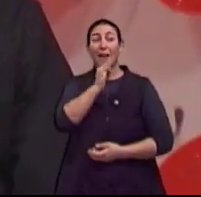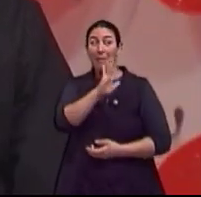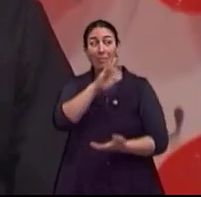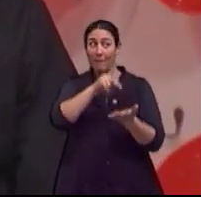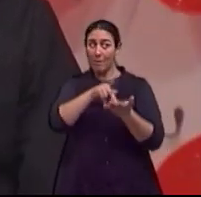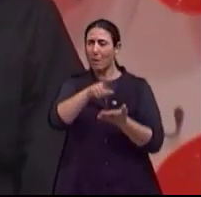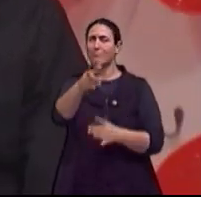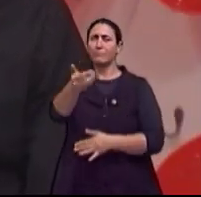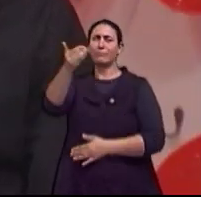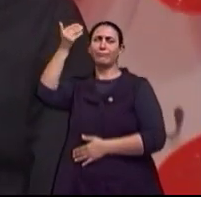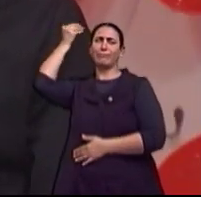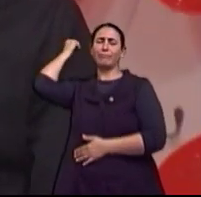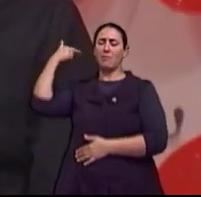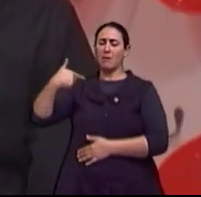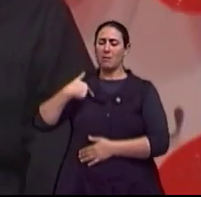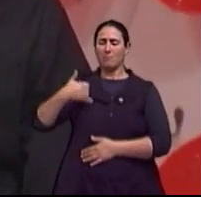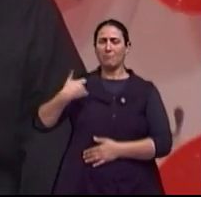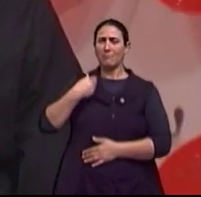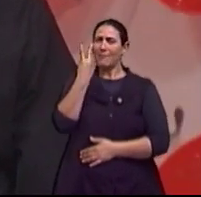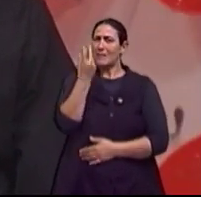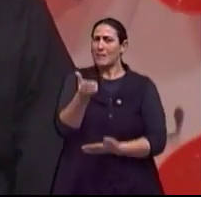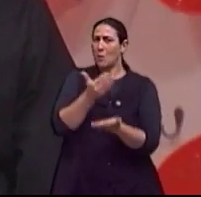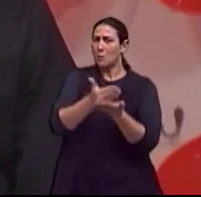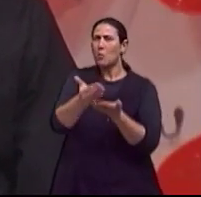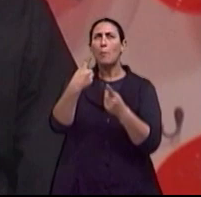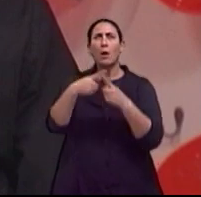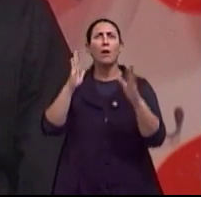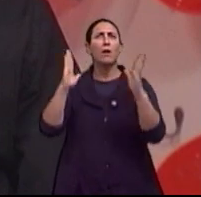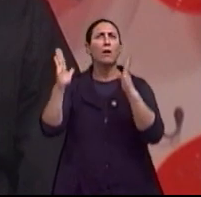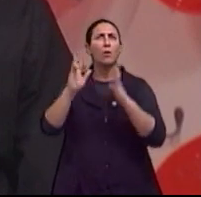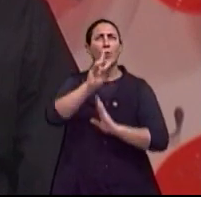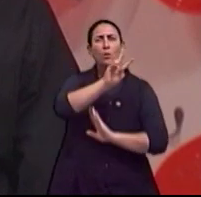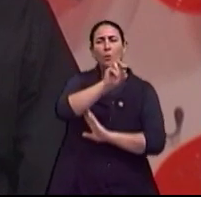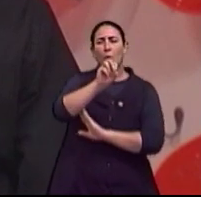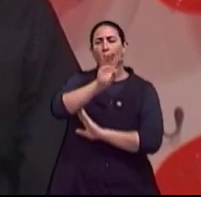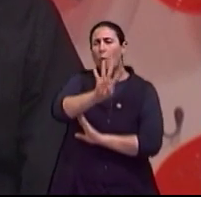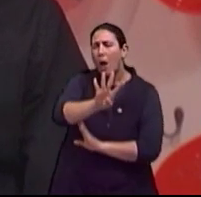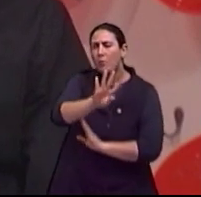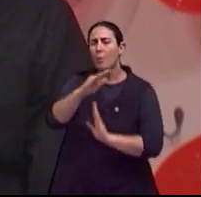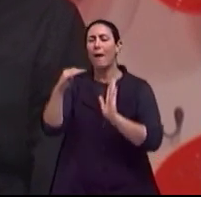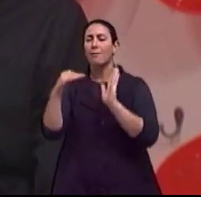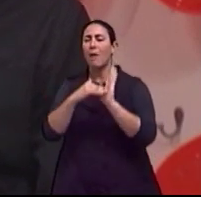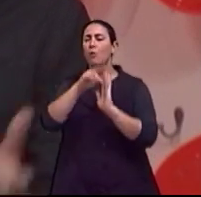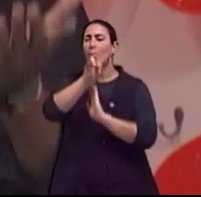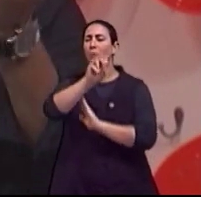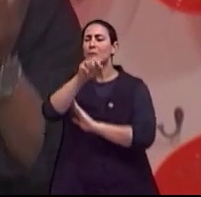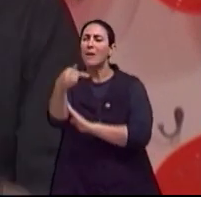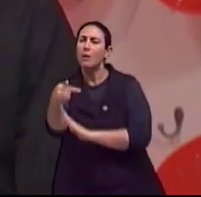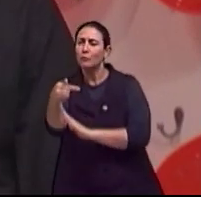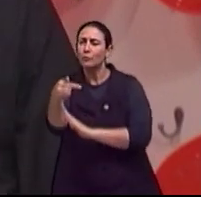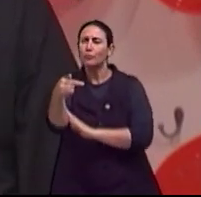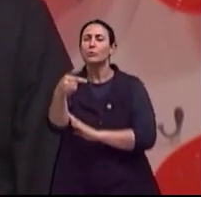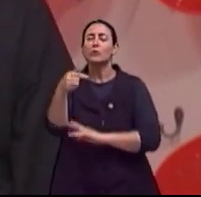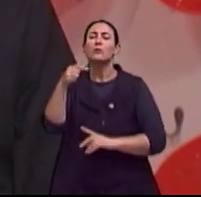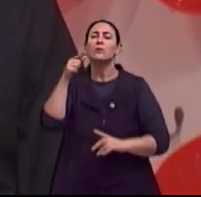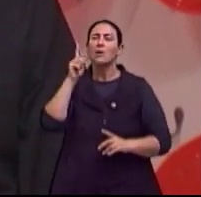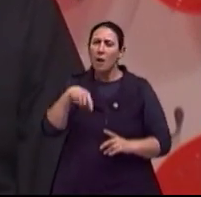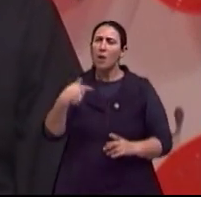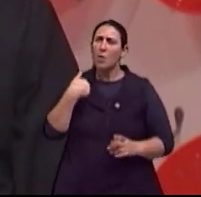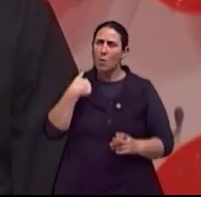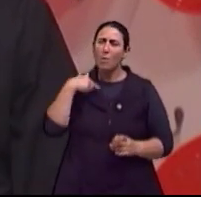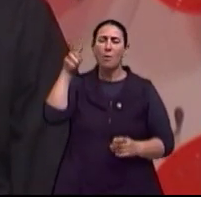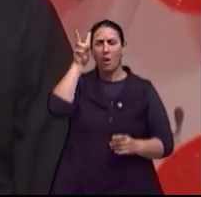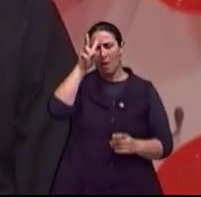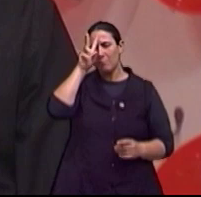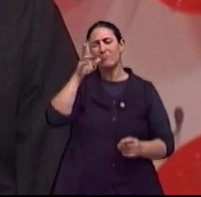26 anos. Ah, isto, mais ainda, porque foi de 2004 a 2007. E confesso, fico muito emocionado, faz muito tempo que não